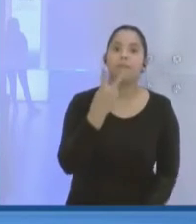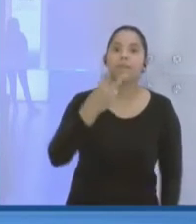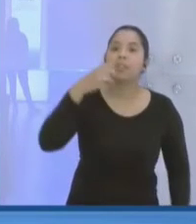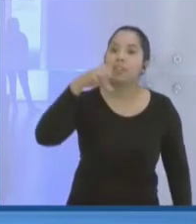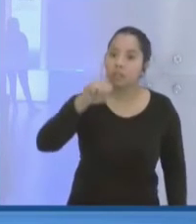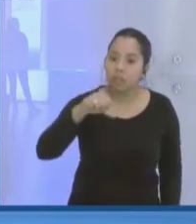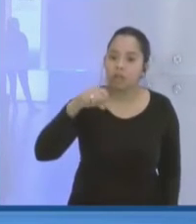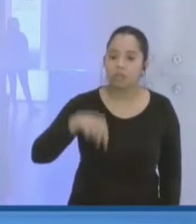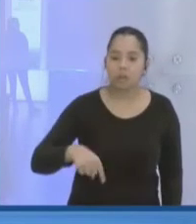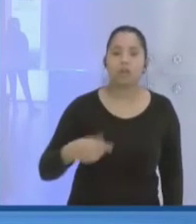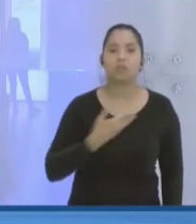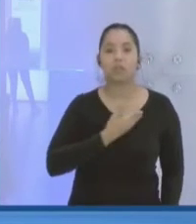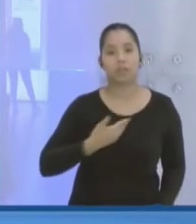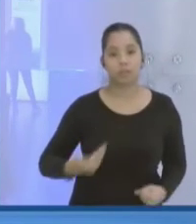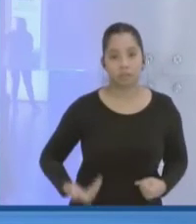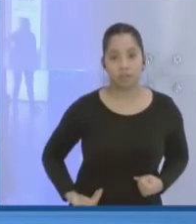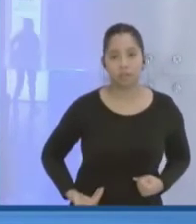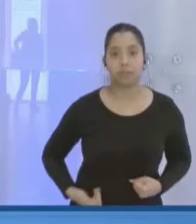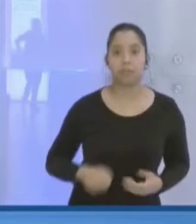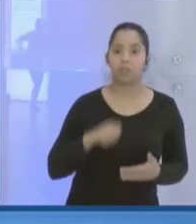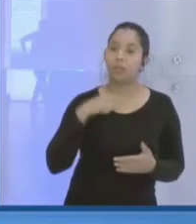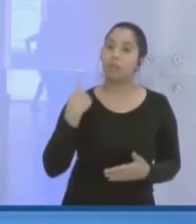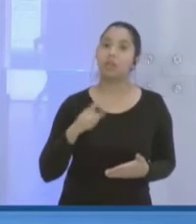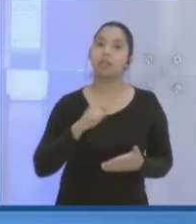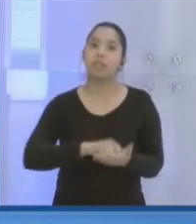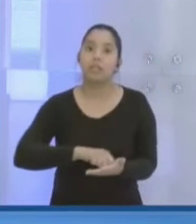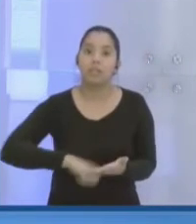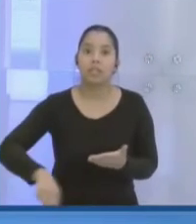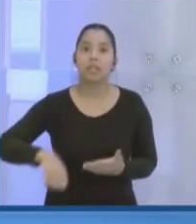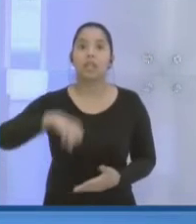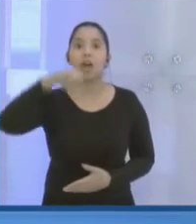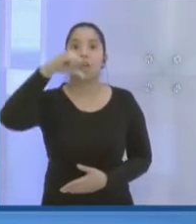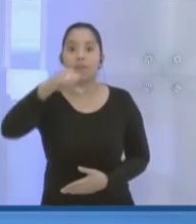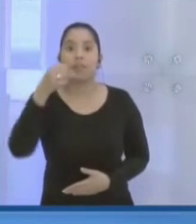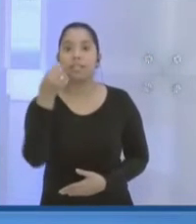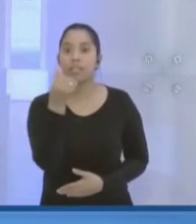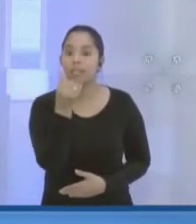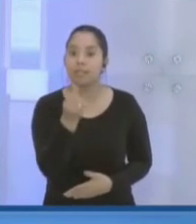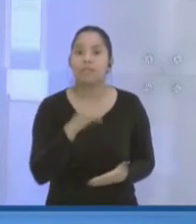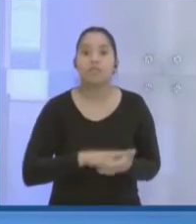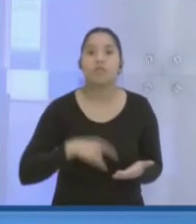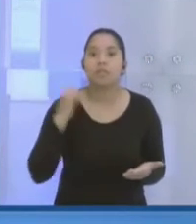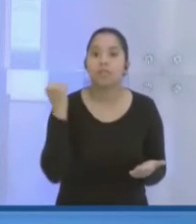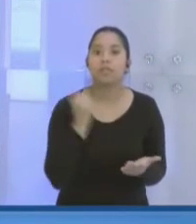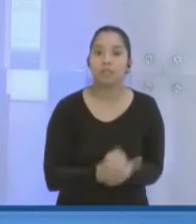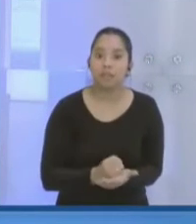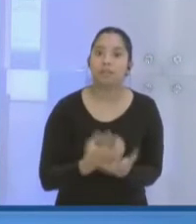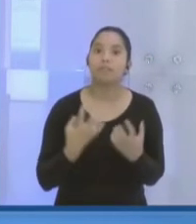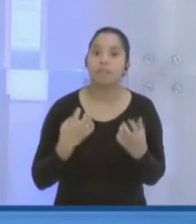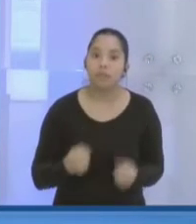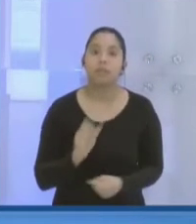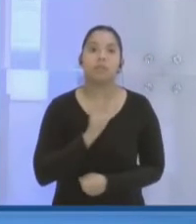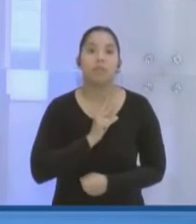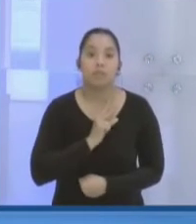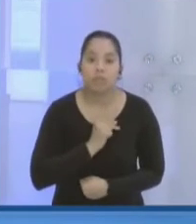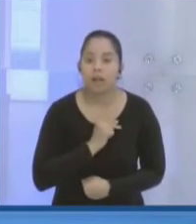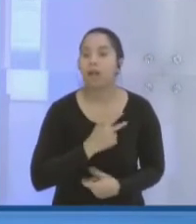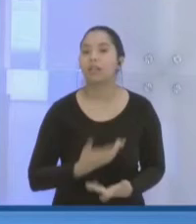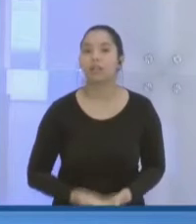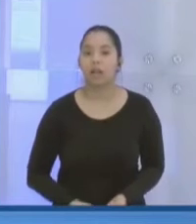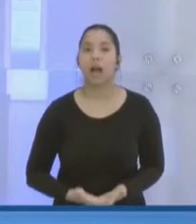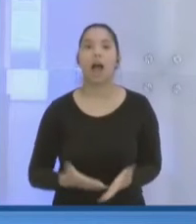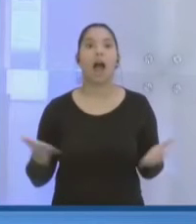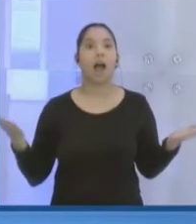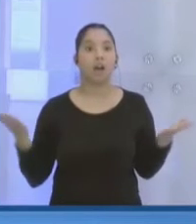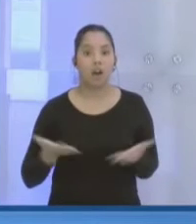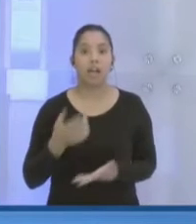governo. E assinamos 96 contratos de adesão para terminais privados. A gente está batendo